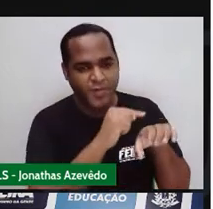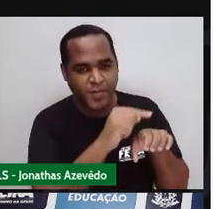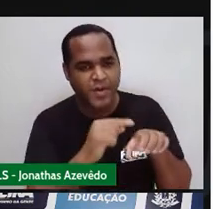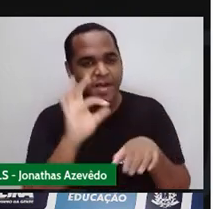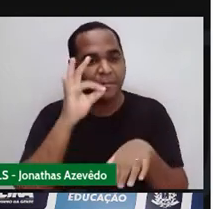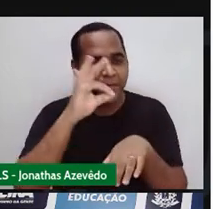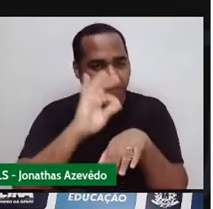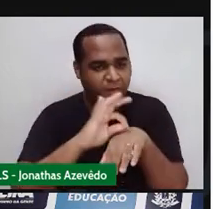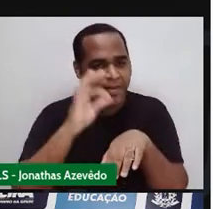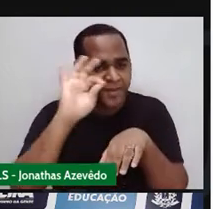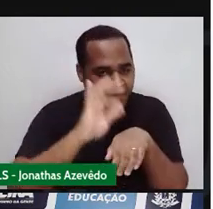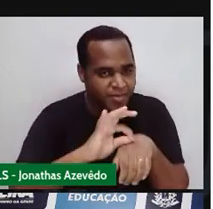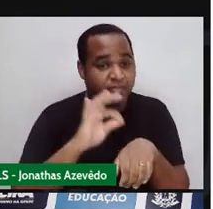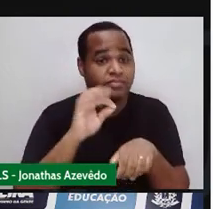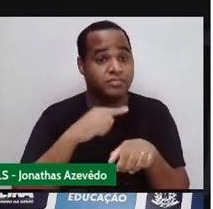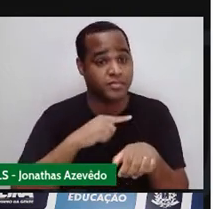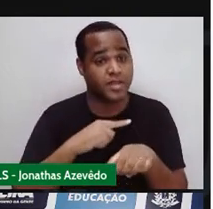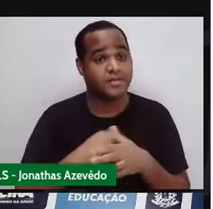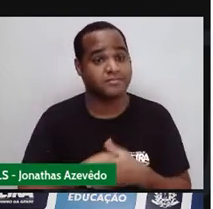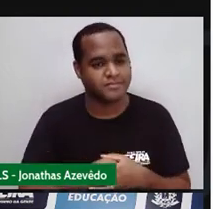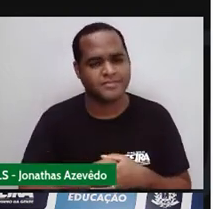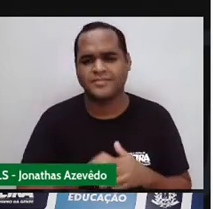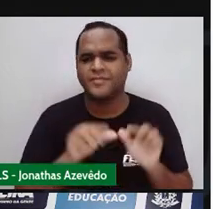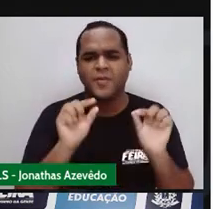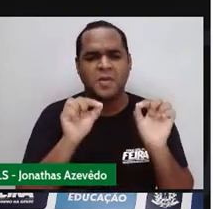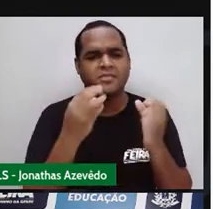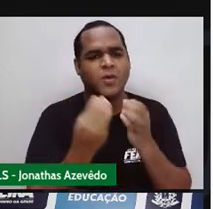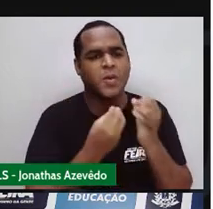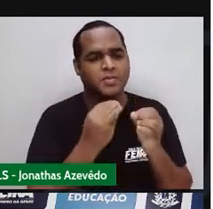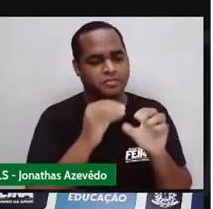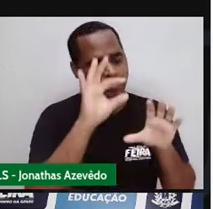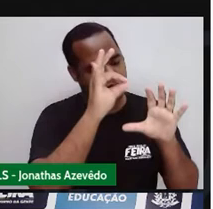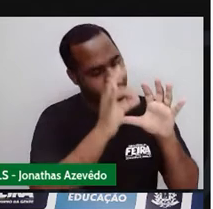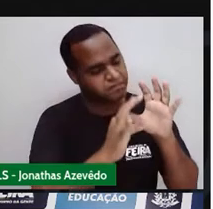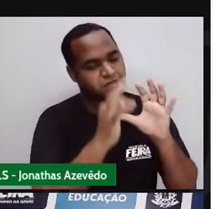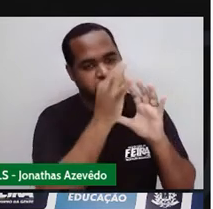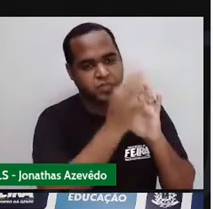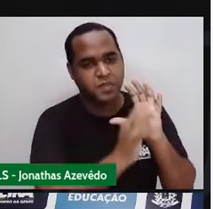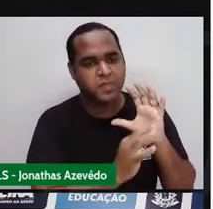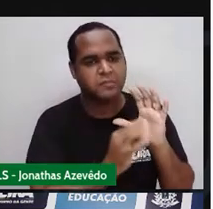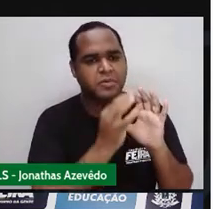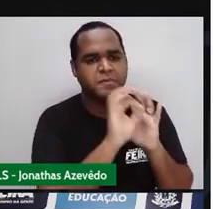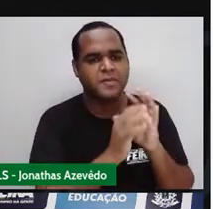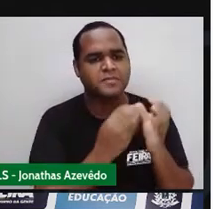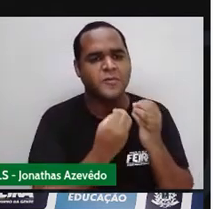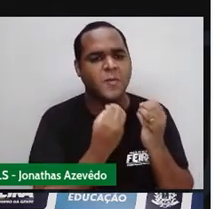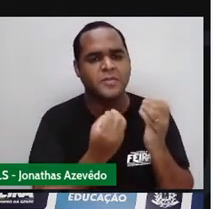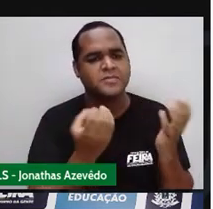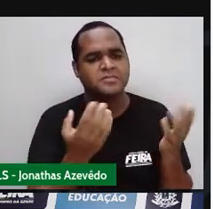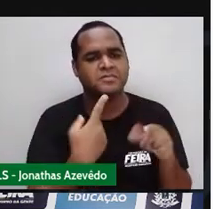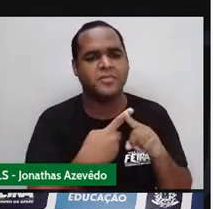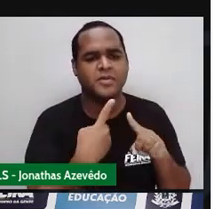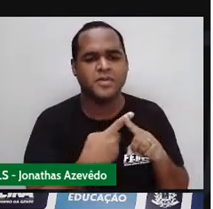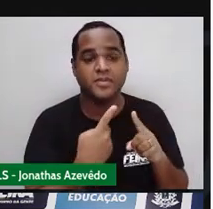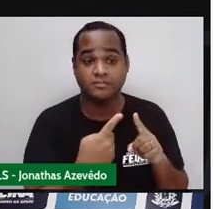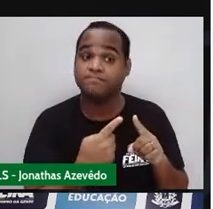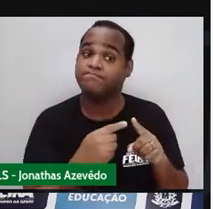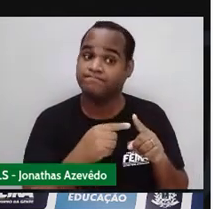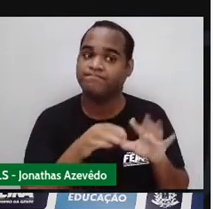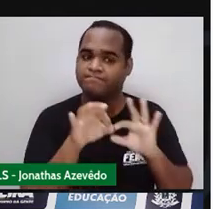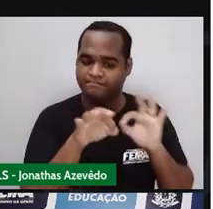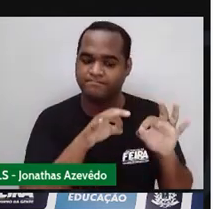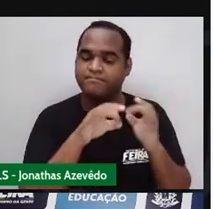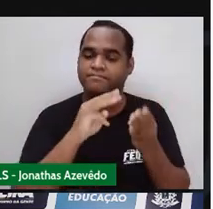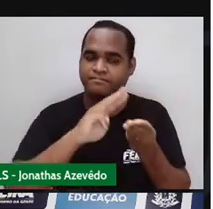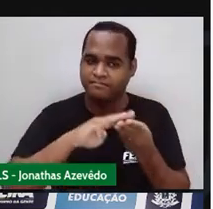que uma abelhazinha constrói uma colmeia? Por que ela constrói a colmeia naquele formato? Tem toda uma explicação